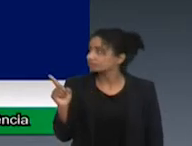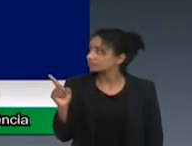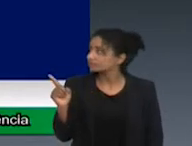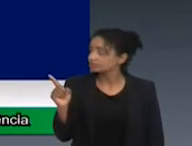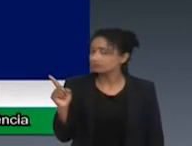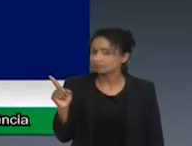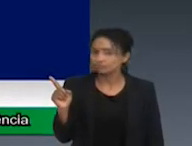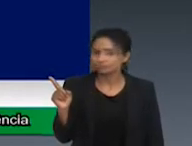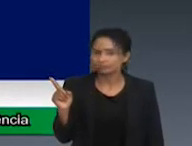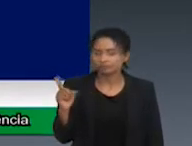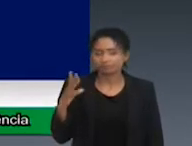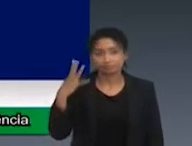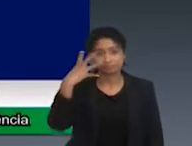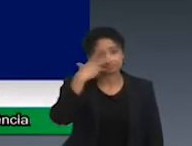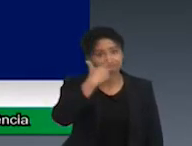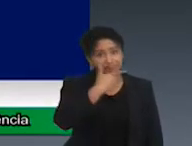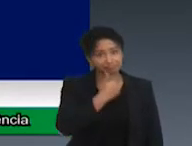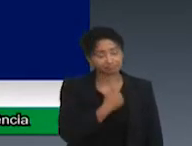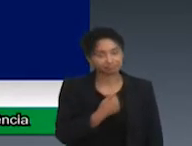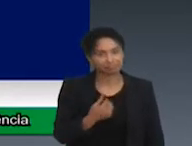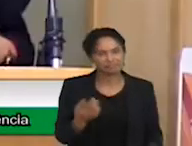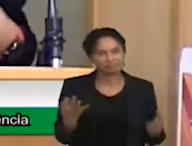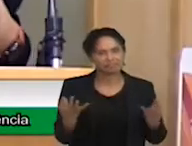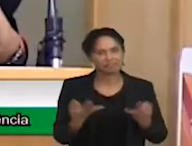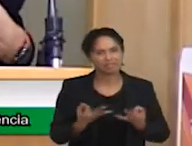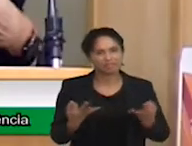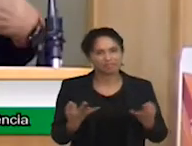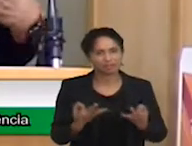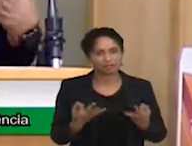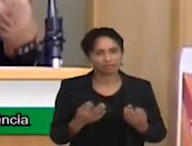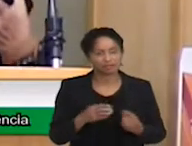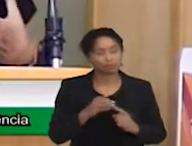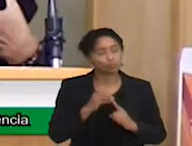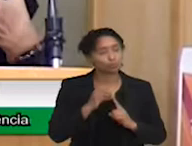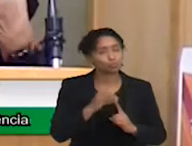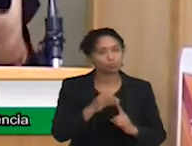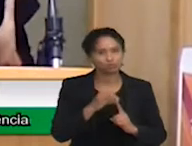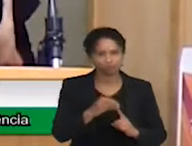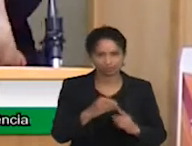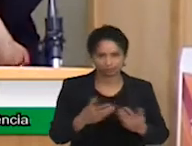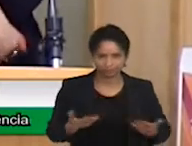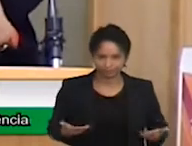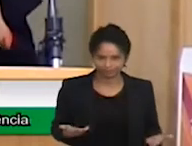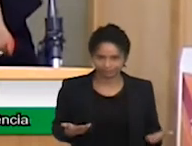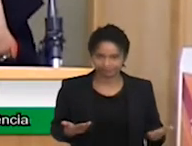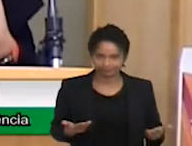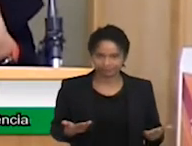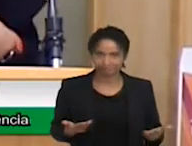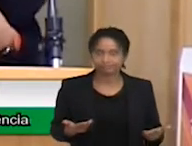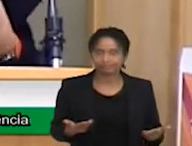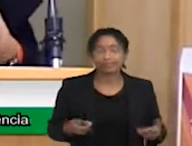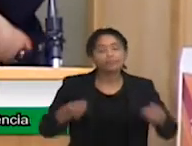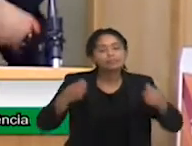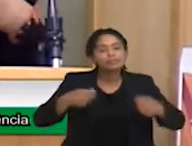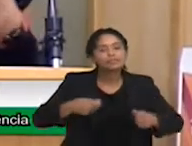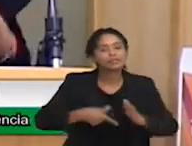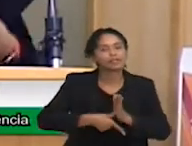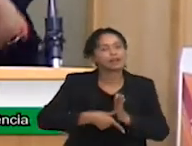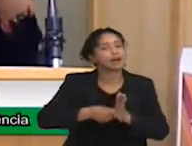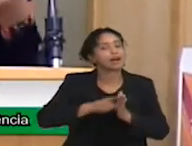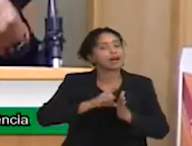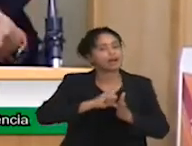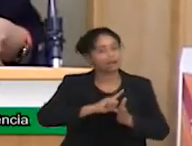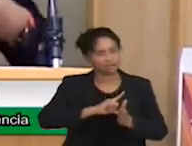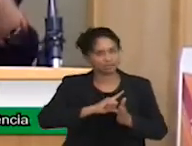absolutamente lindo e único. E, quanto mais cedo a gente começa a olhar